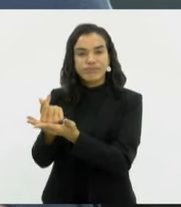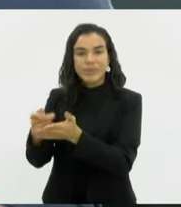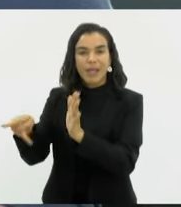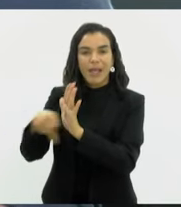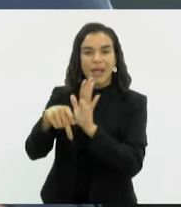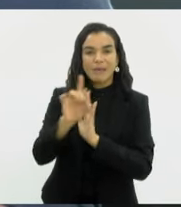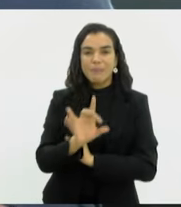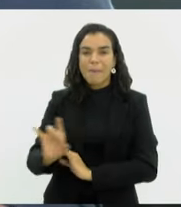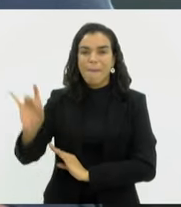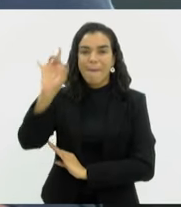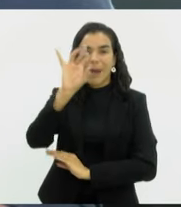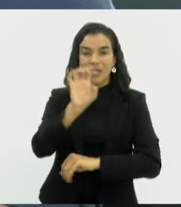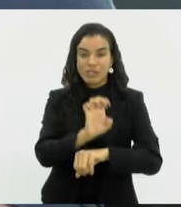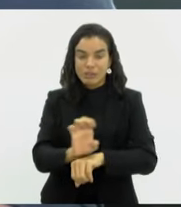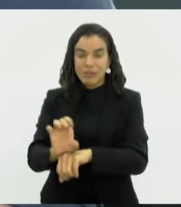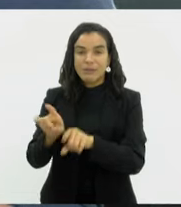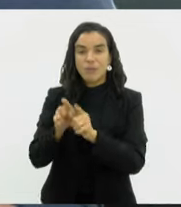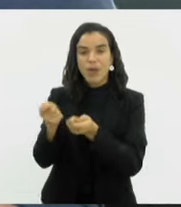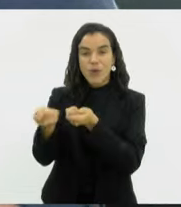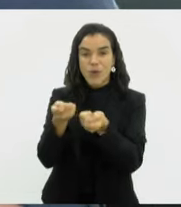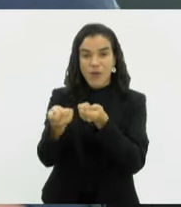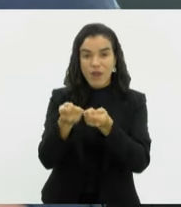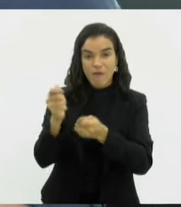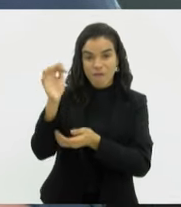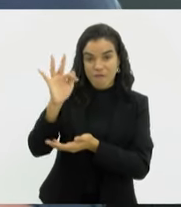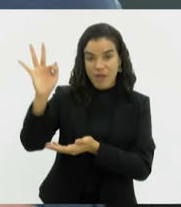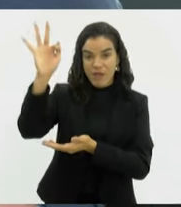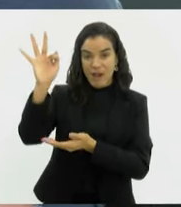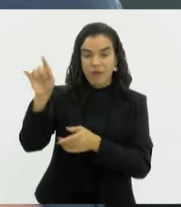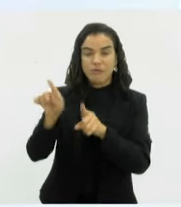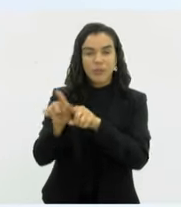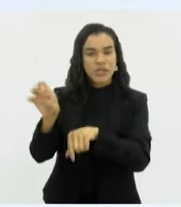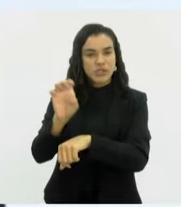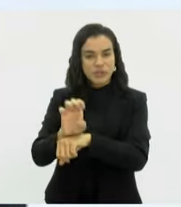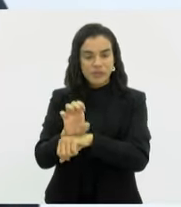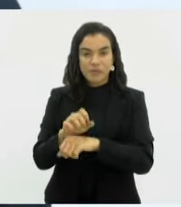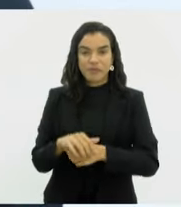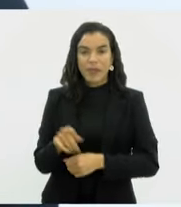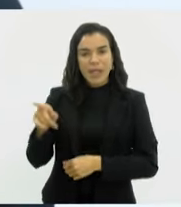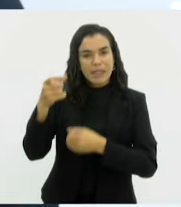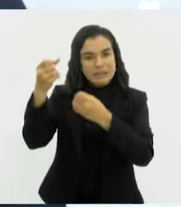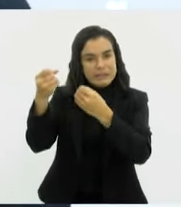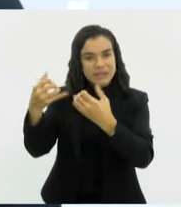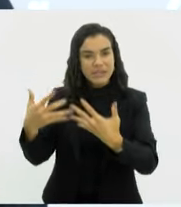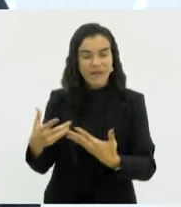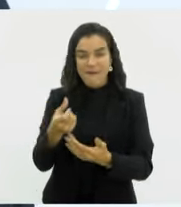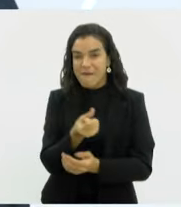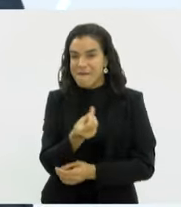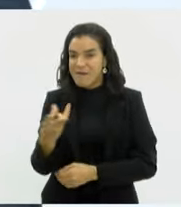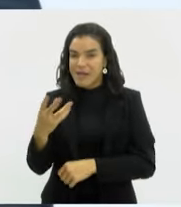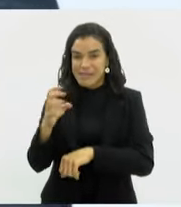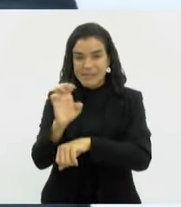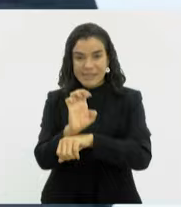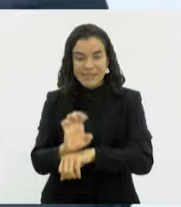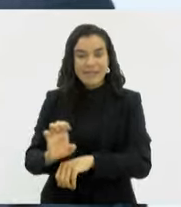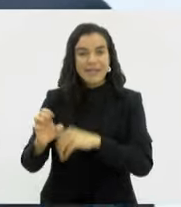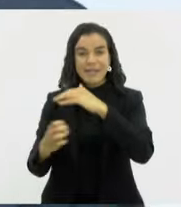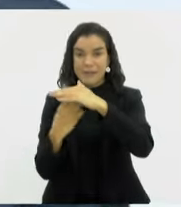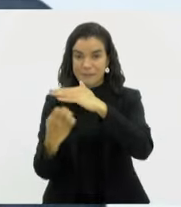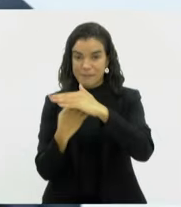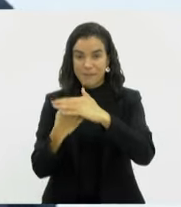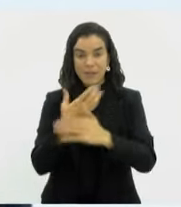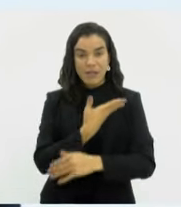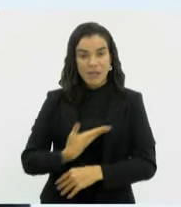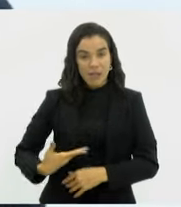além das controladorias gerais nas esferas federal e estadual. Ele esclareceu que muitas empresas públicas já contam com